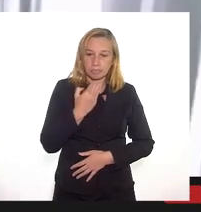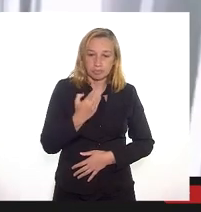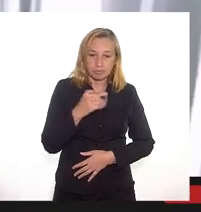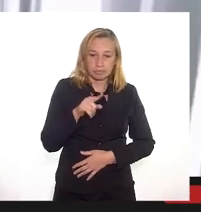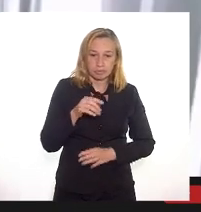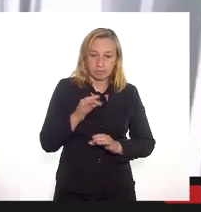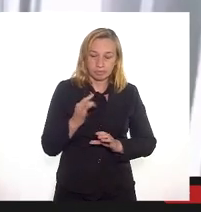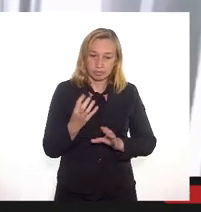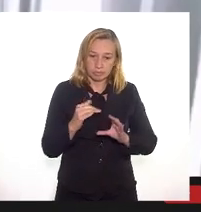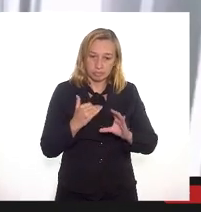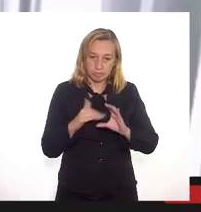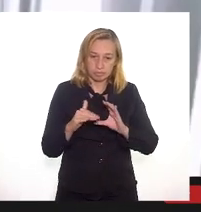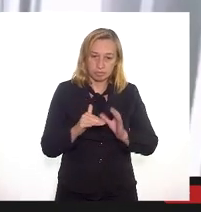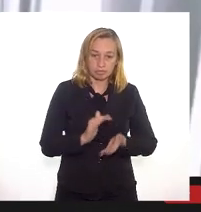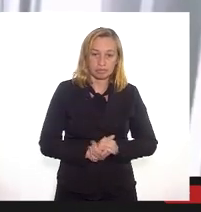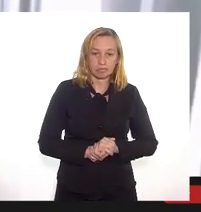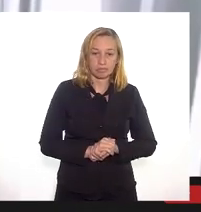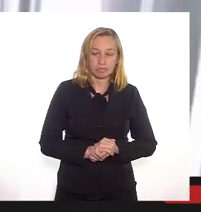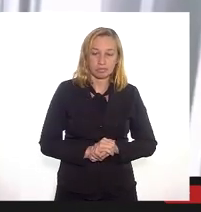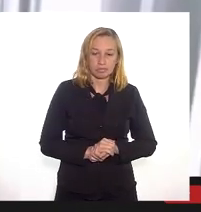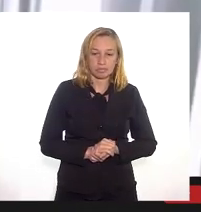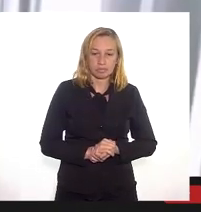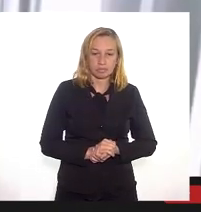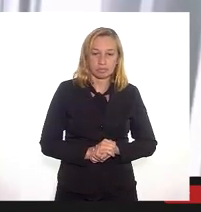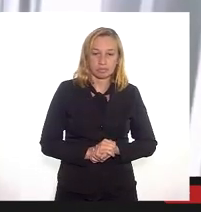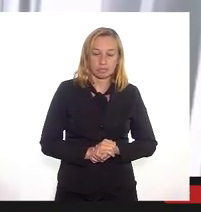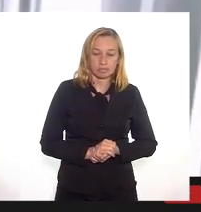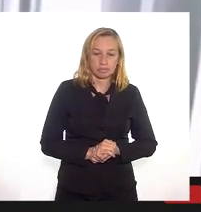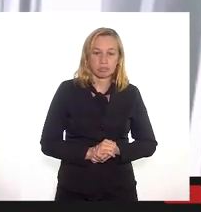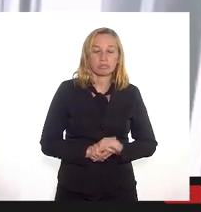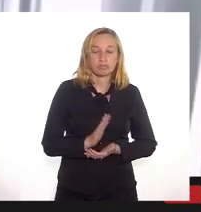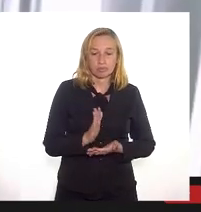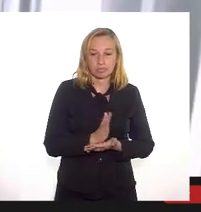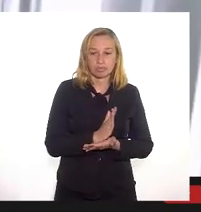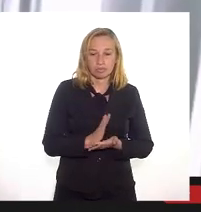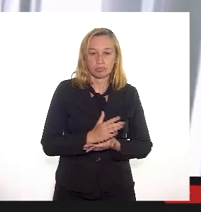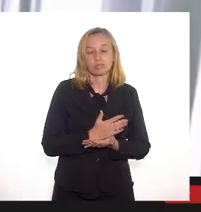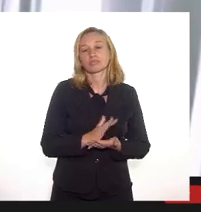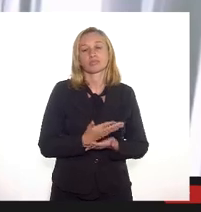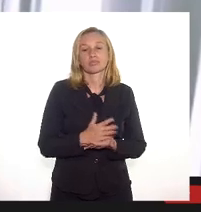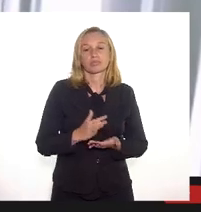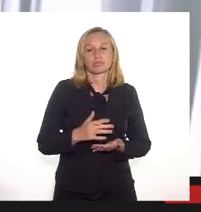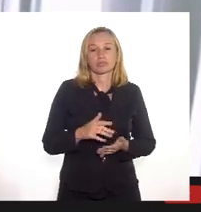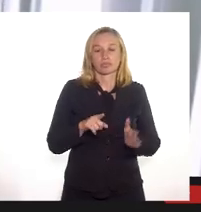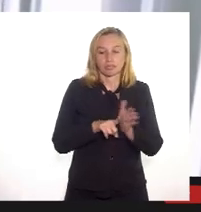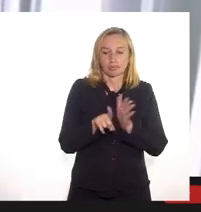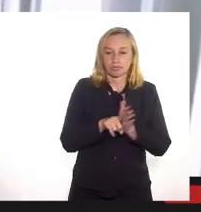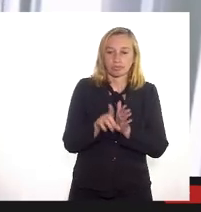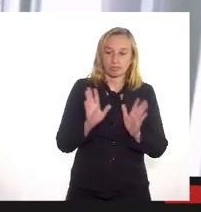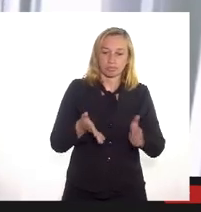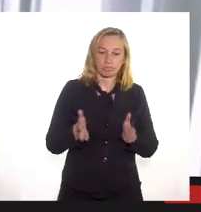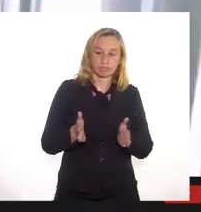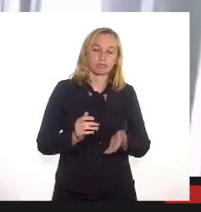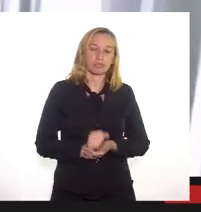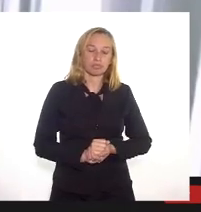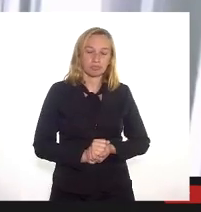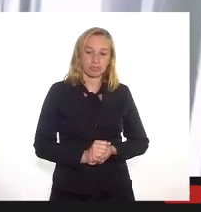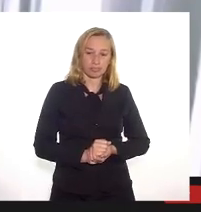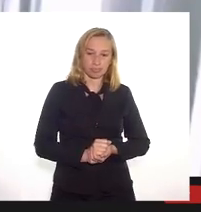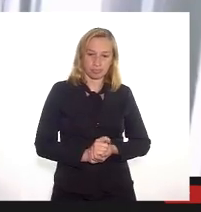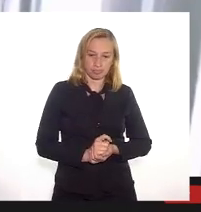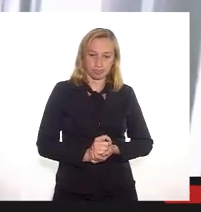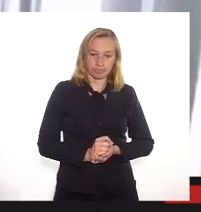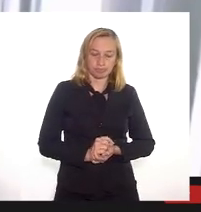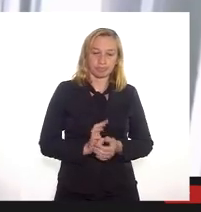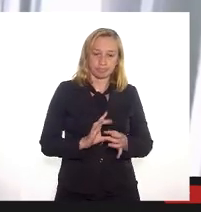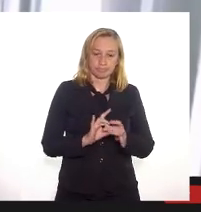aqui no chat alguns desses expositores que já intervieram e se quiserem fazer uma pergunta agora ao secretário Leandro Guimarães e